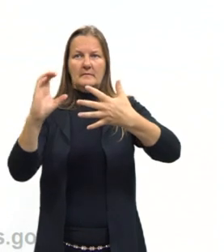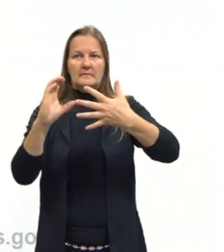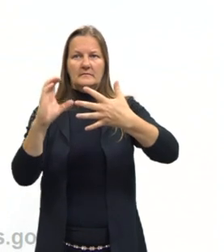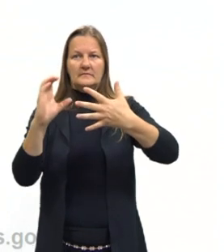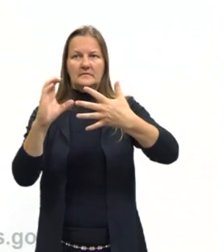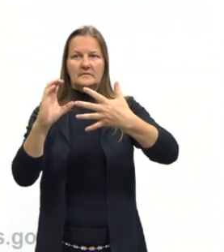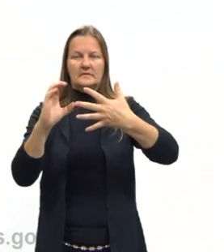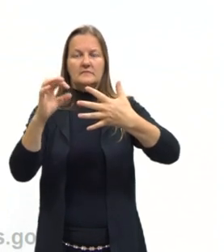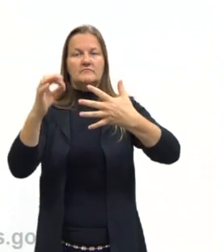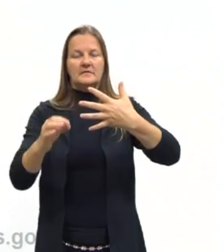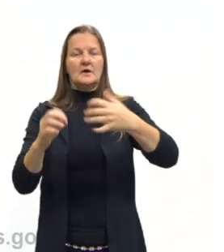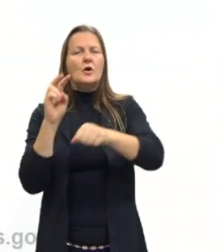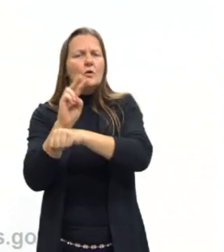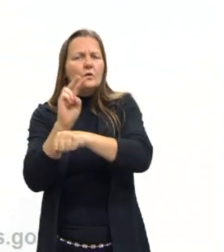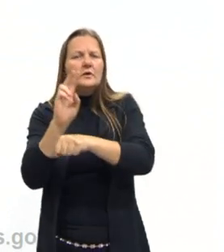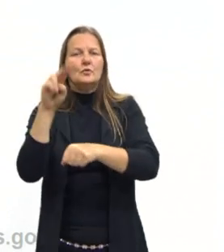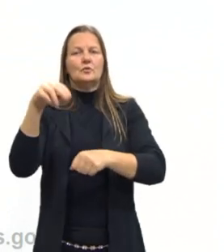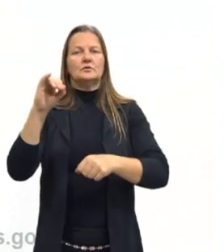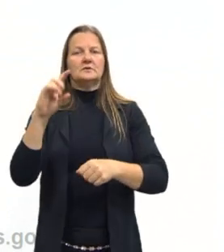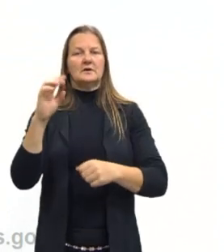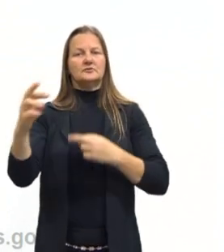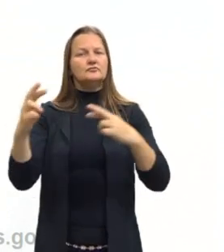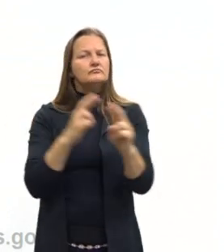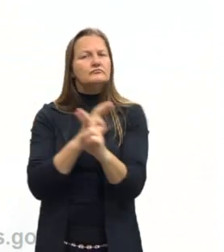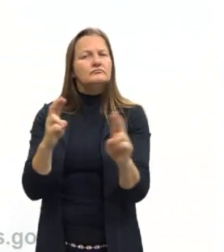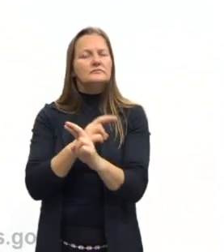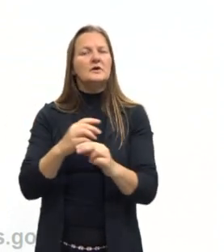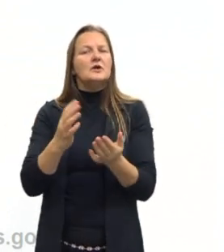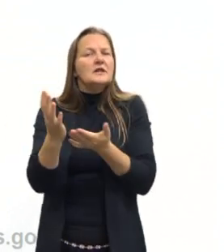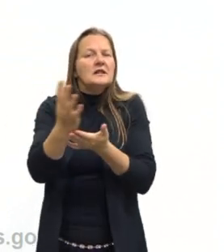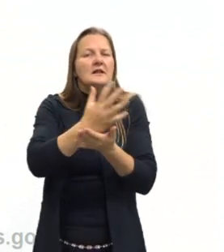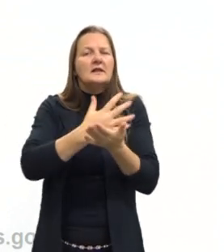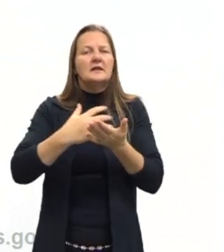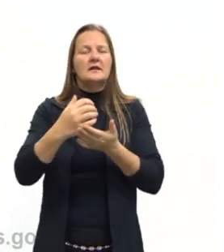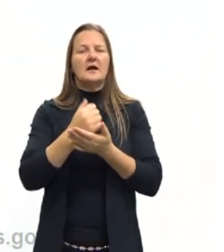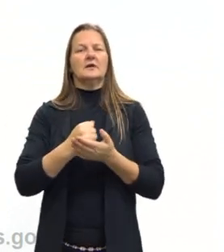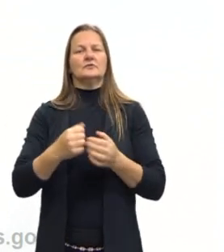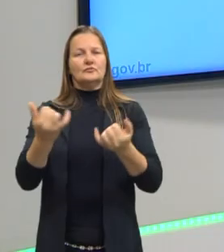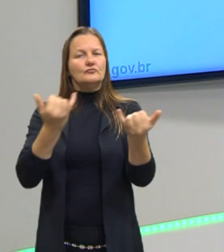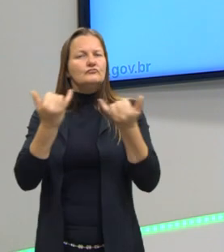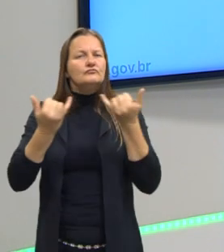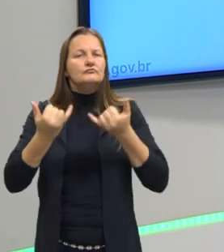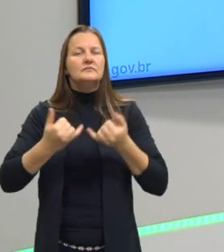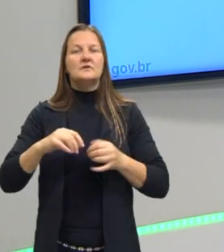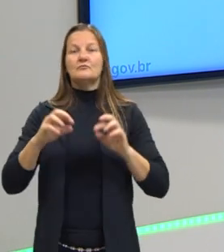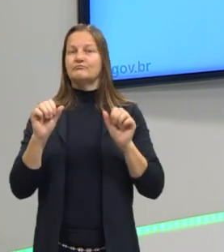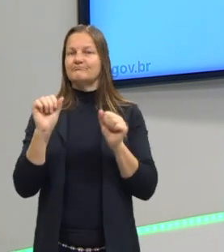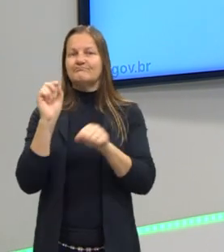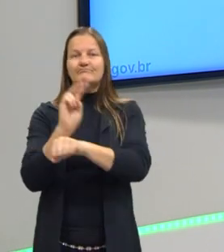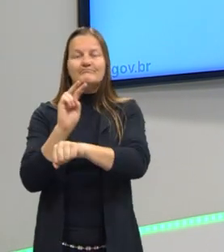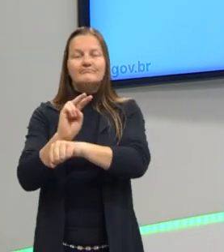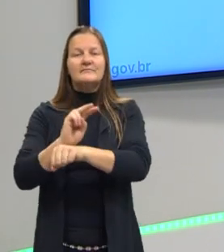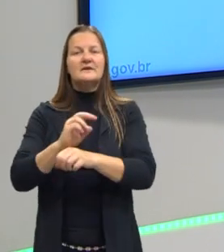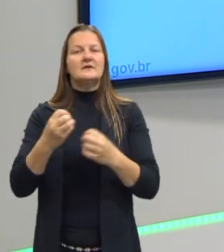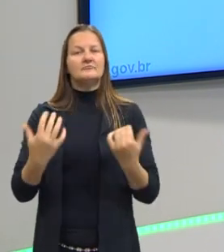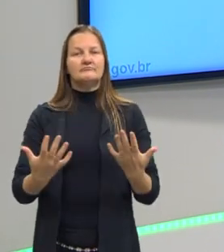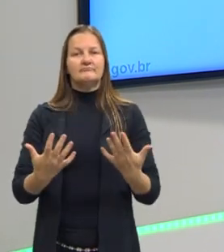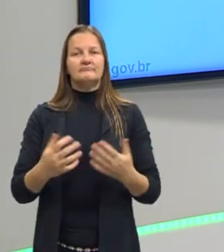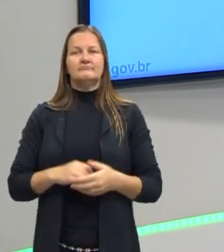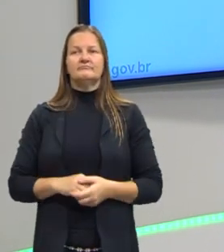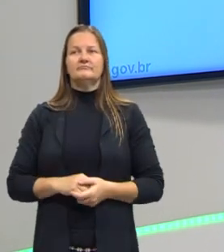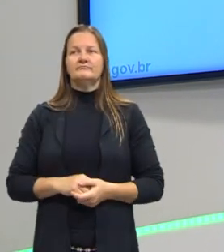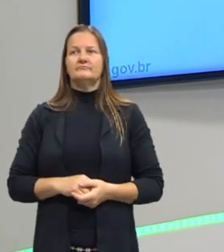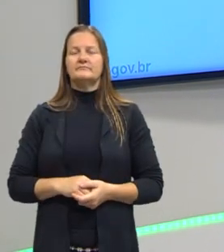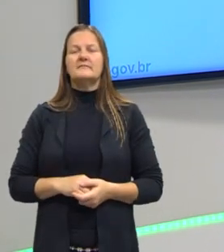cuidei as unidades, relacionei todos os dados que me eram fornecidos e cuidei muito bem o que era solicitado.